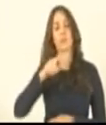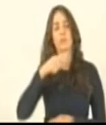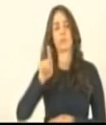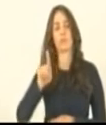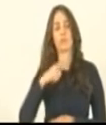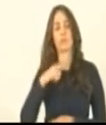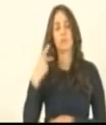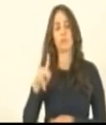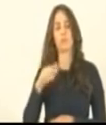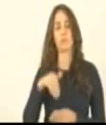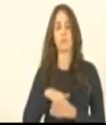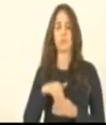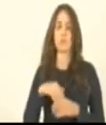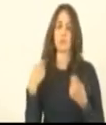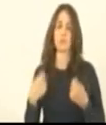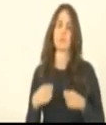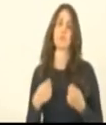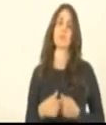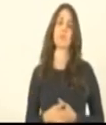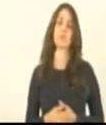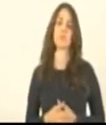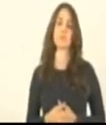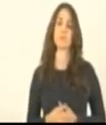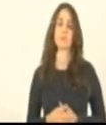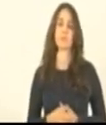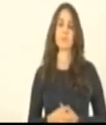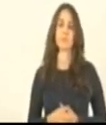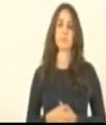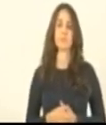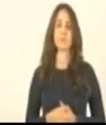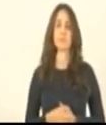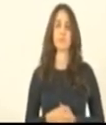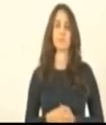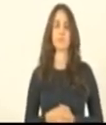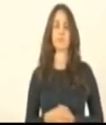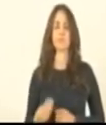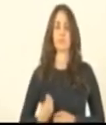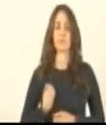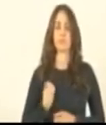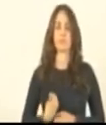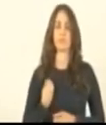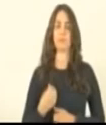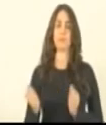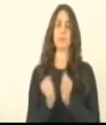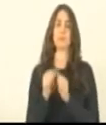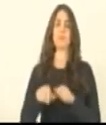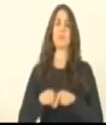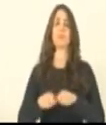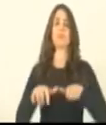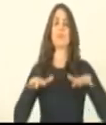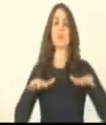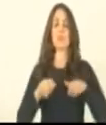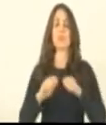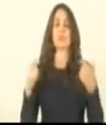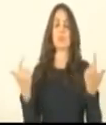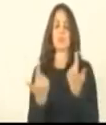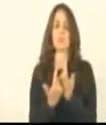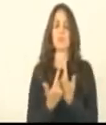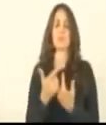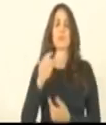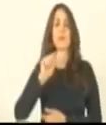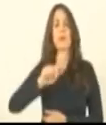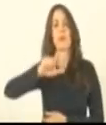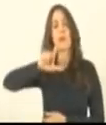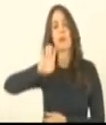votação, não procede de votação. Esse extract está conosco aqui no plenário da Assembleia, alemão do